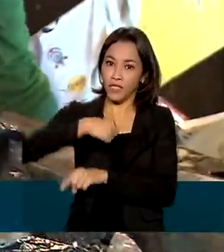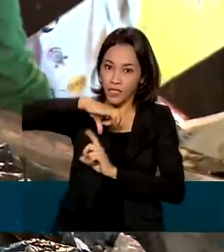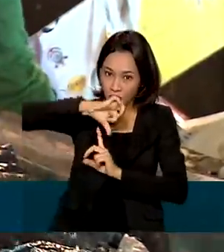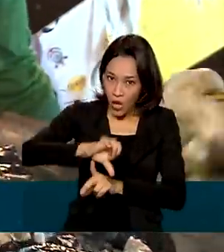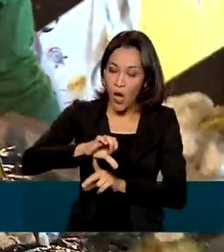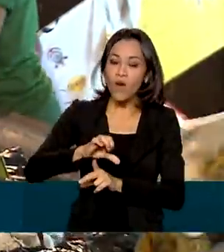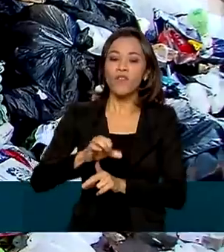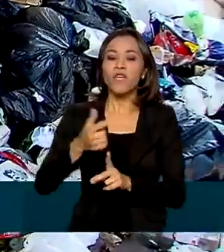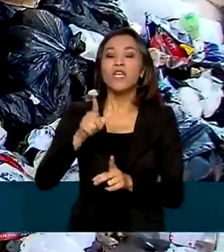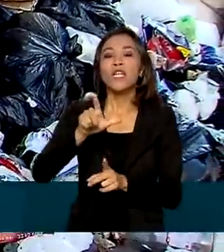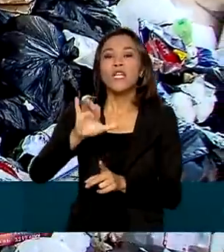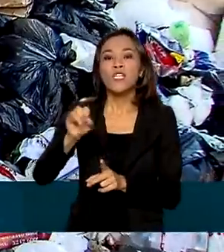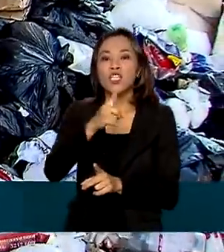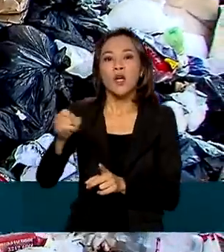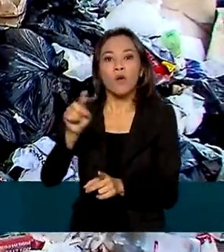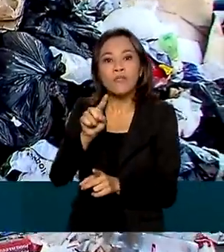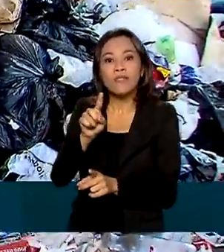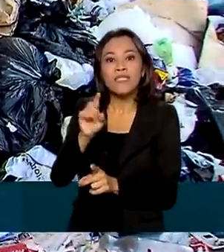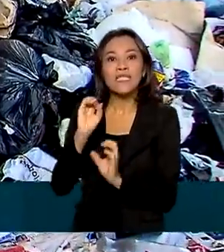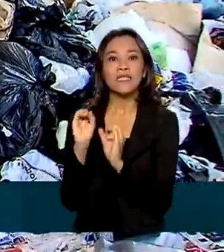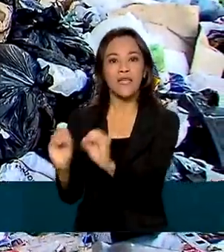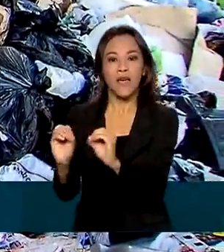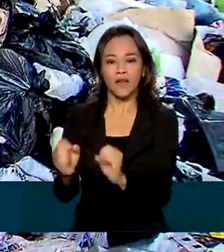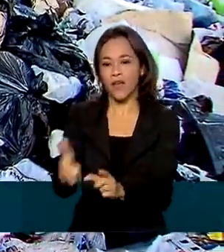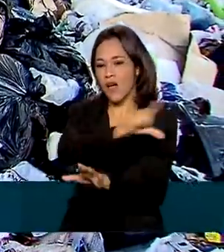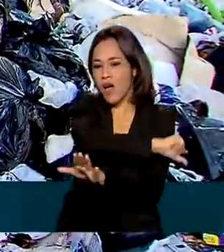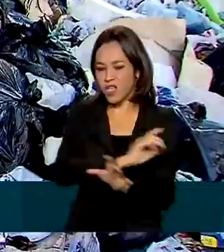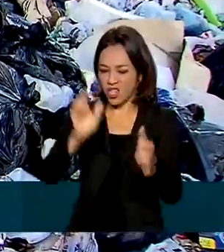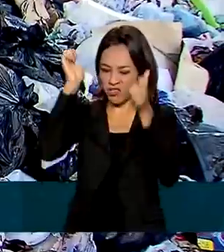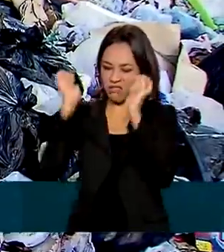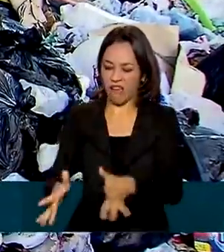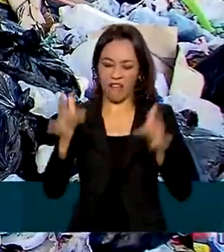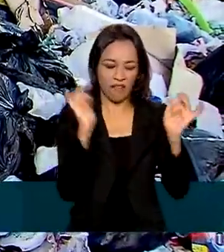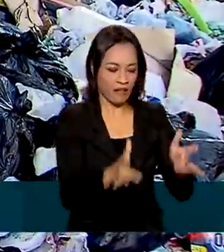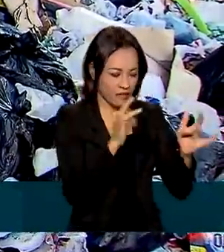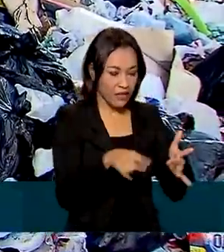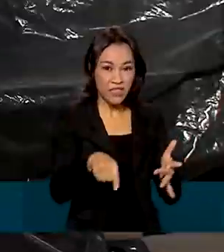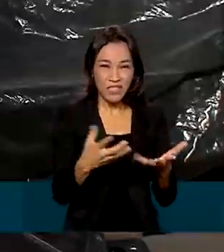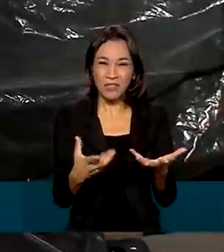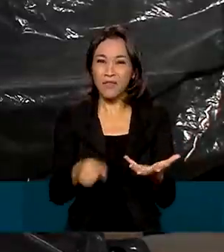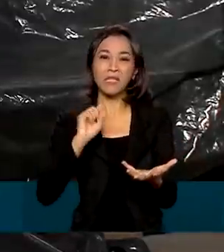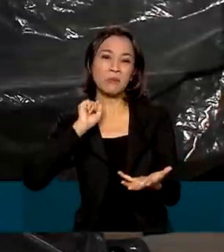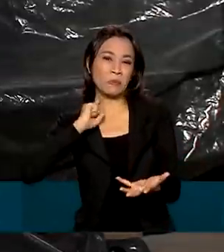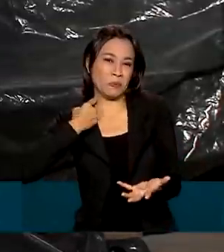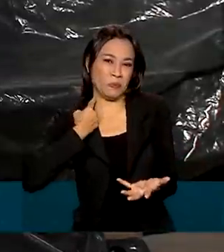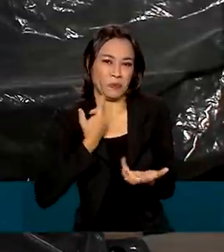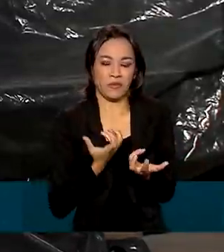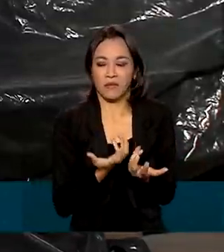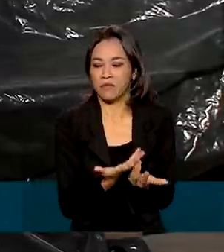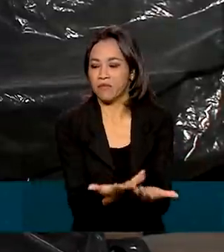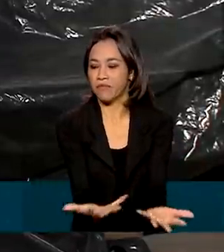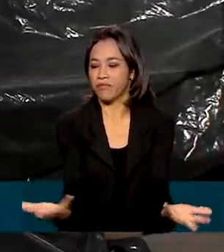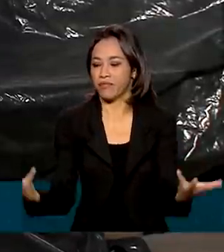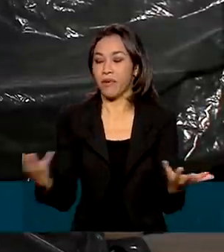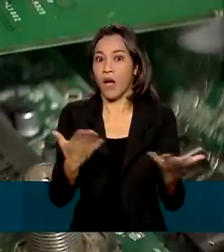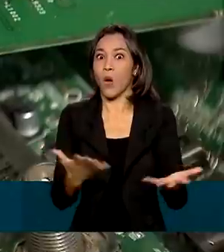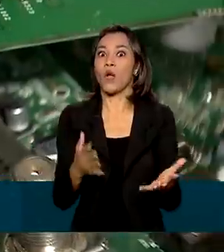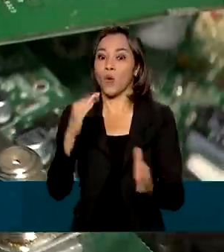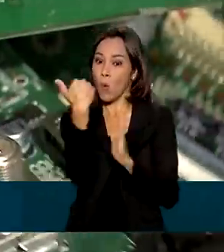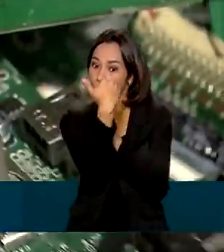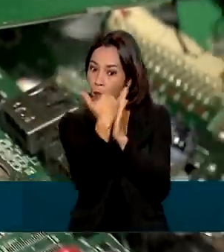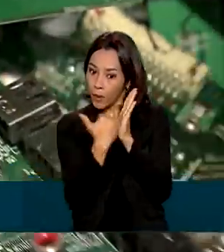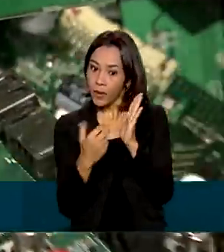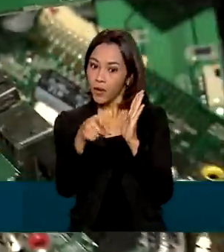reciclagem de materiais que antes iriam parar no lixo e contaminariam o meio ambiente. Com o programa, no Espírito Santo,